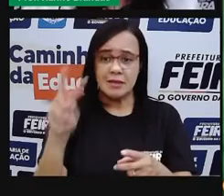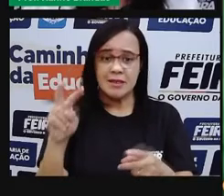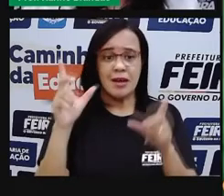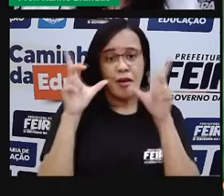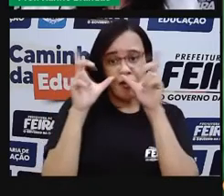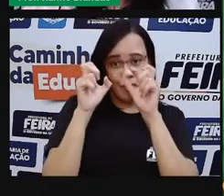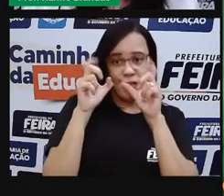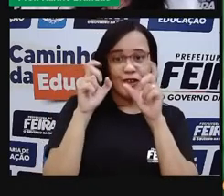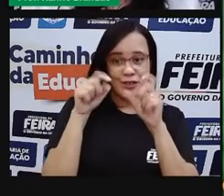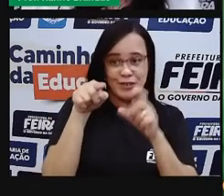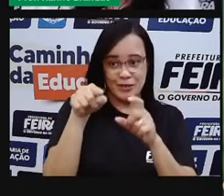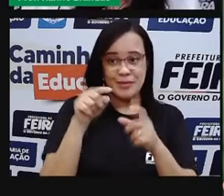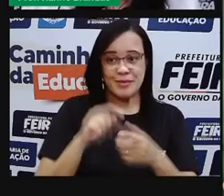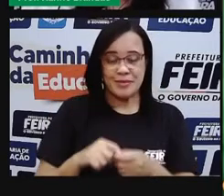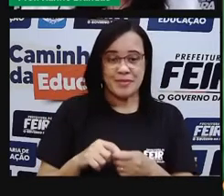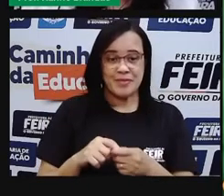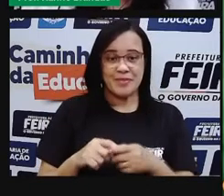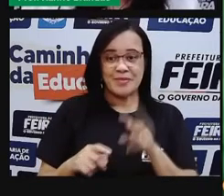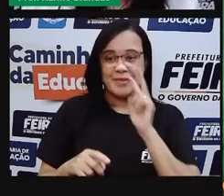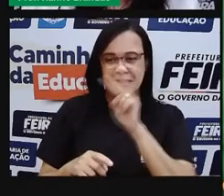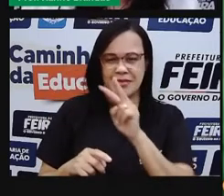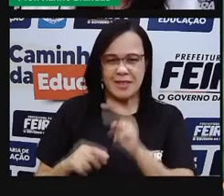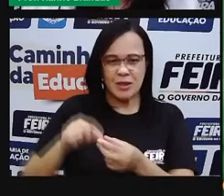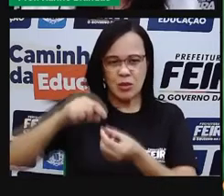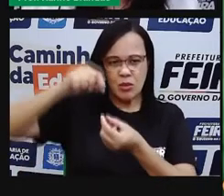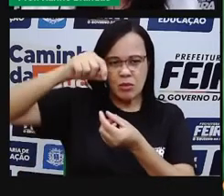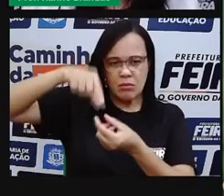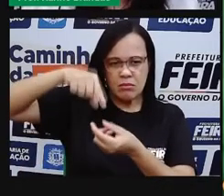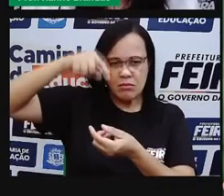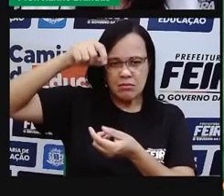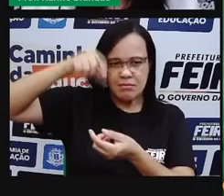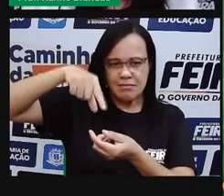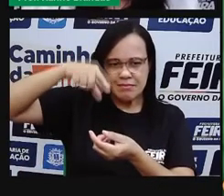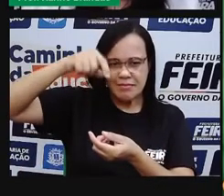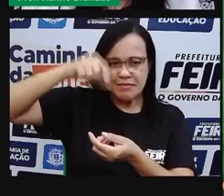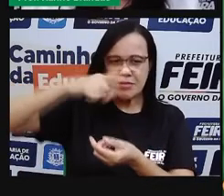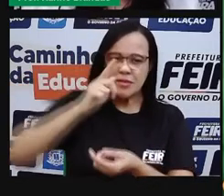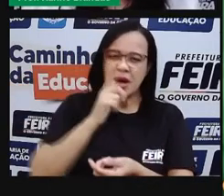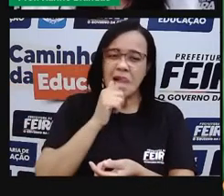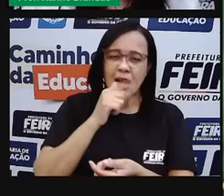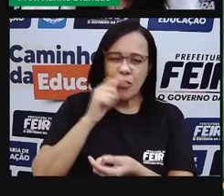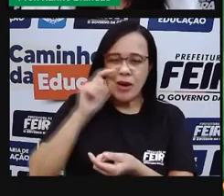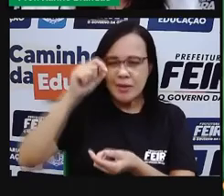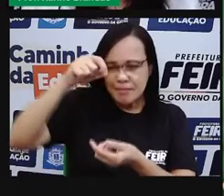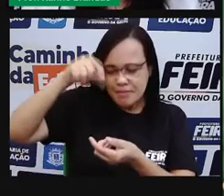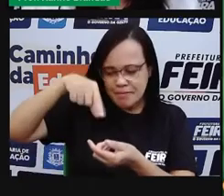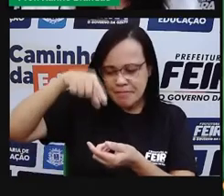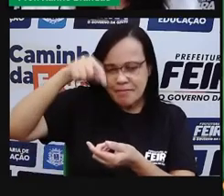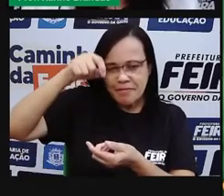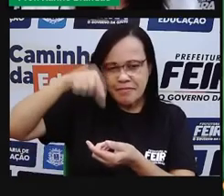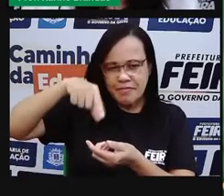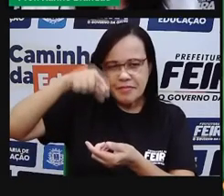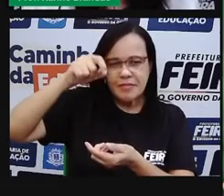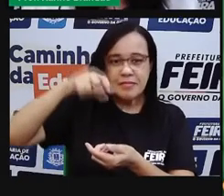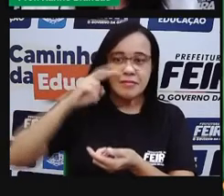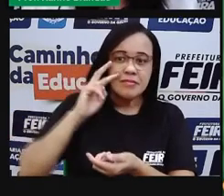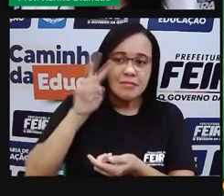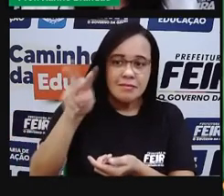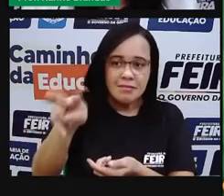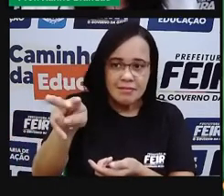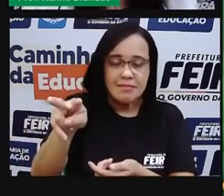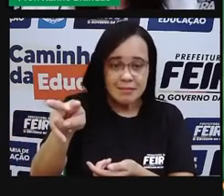à direita, que é essa gotinha de água caindo numa quantidade de água maior.